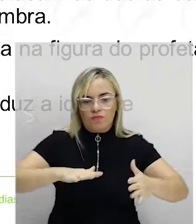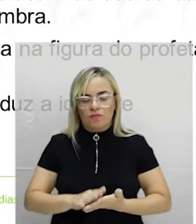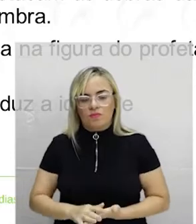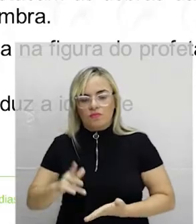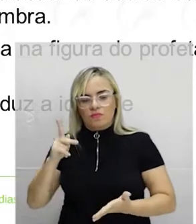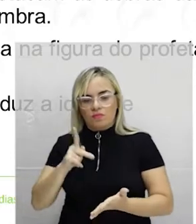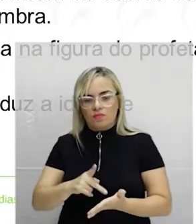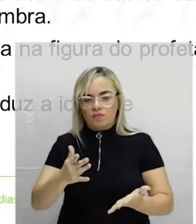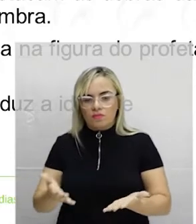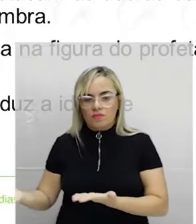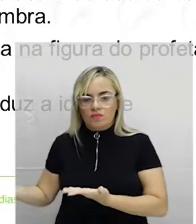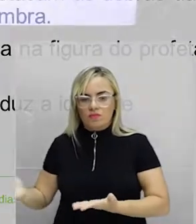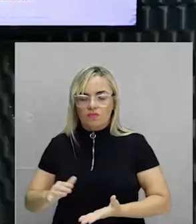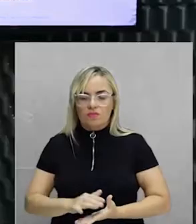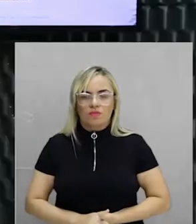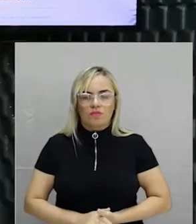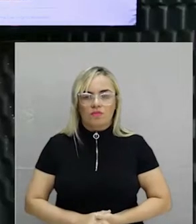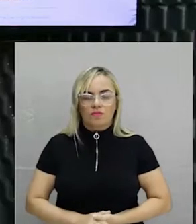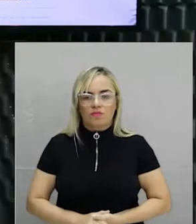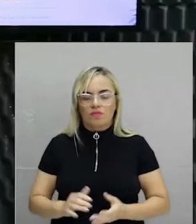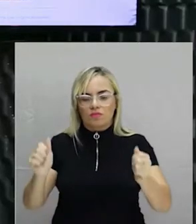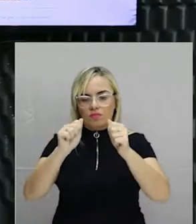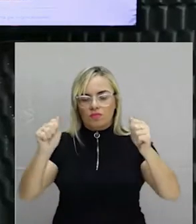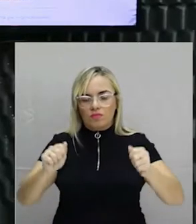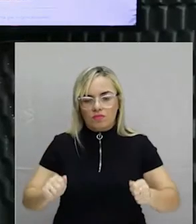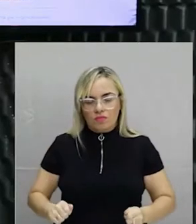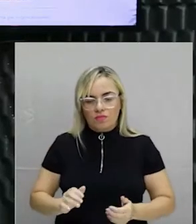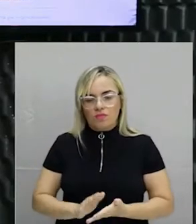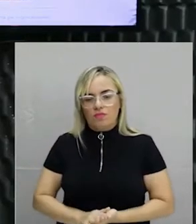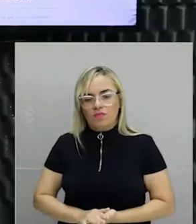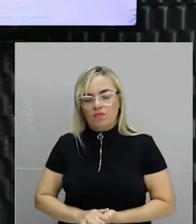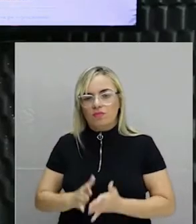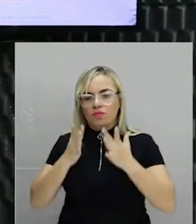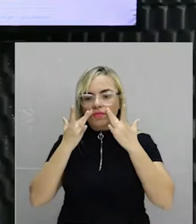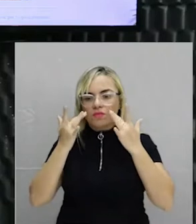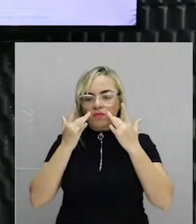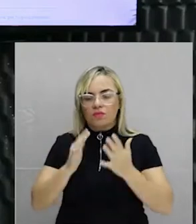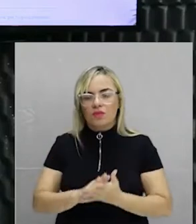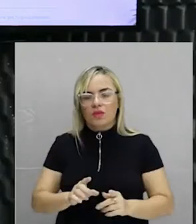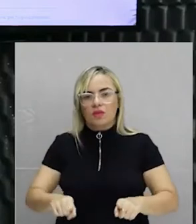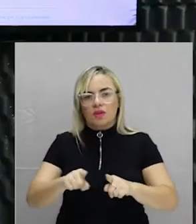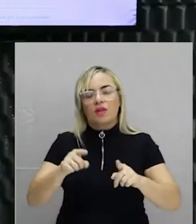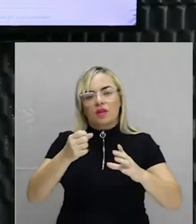voltar aqui para vocês terem uma noção das obras que eu estou falando e das características. Está lá na postila de vocês.